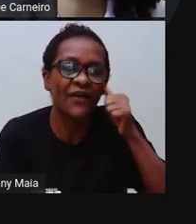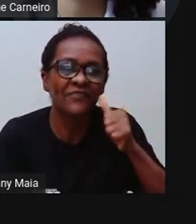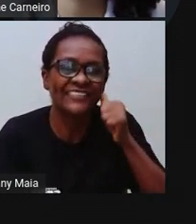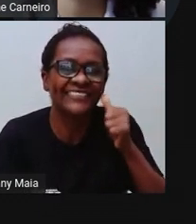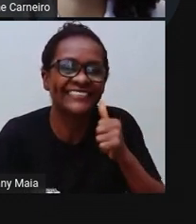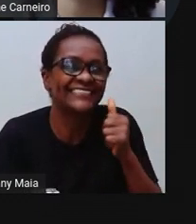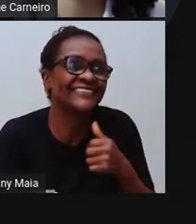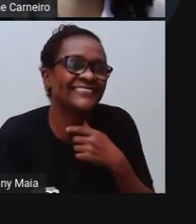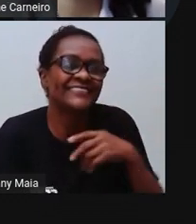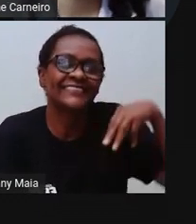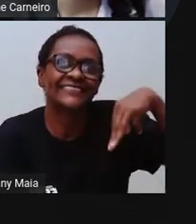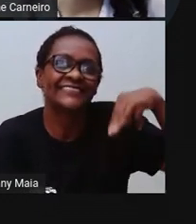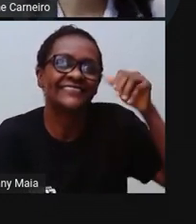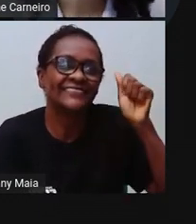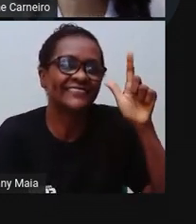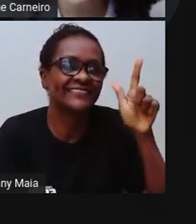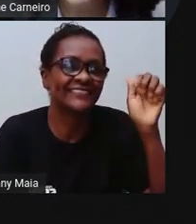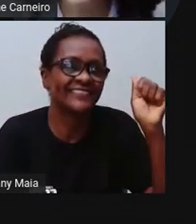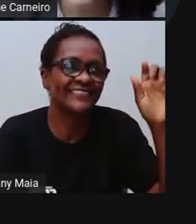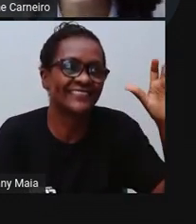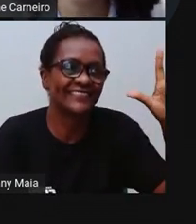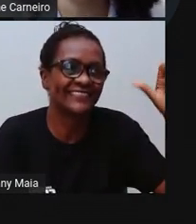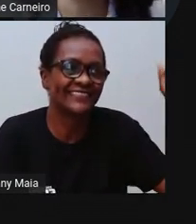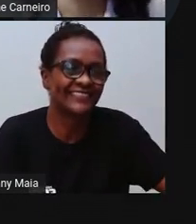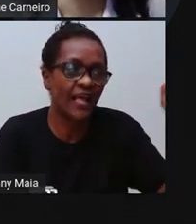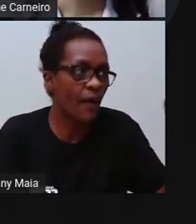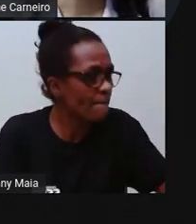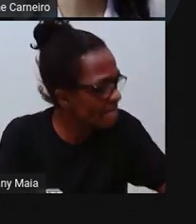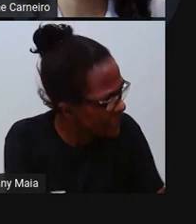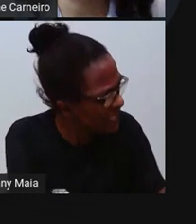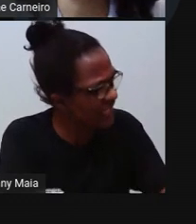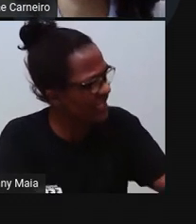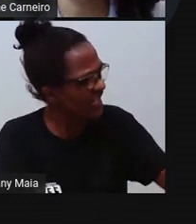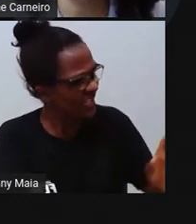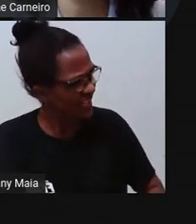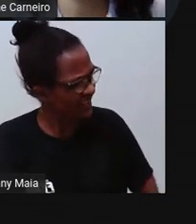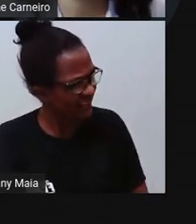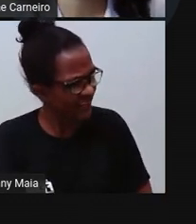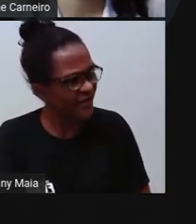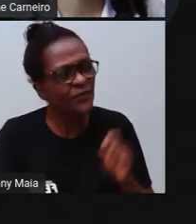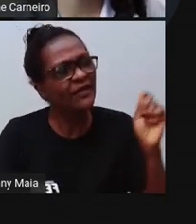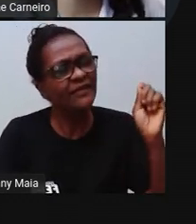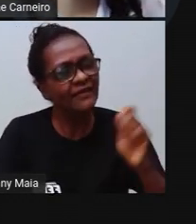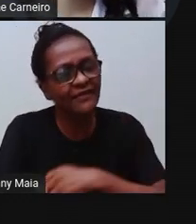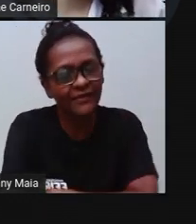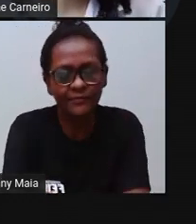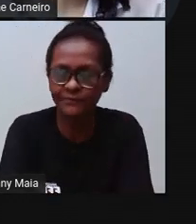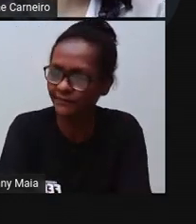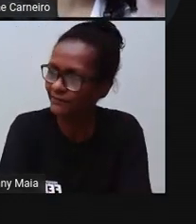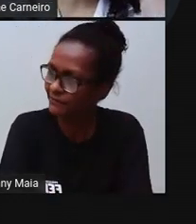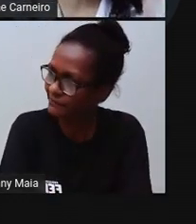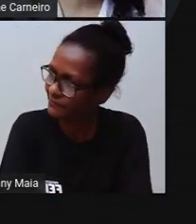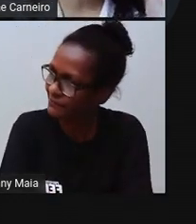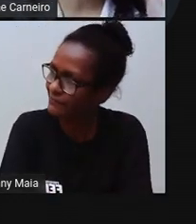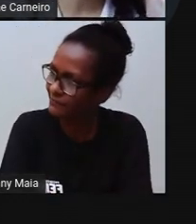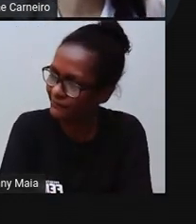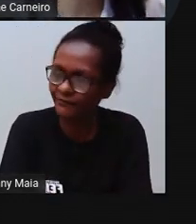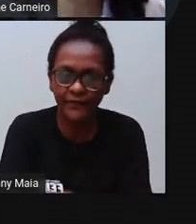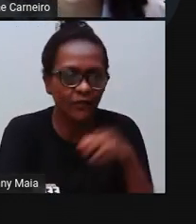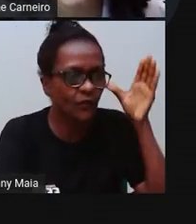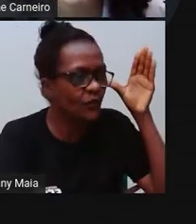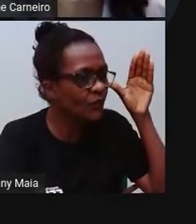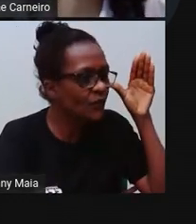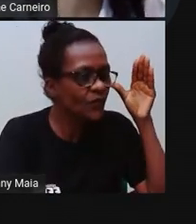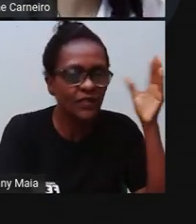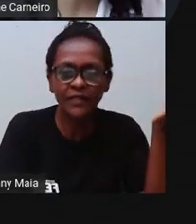gosta de comer bastante. Quieta, Magali! O que é, Franginha? Todo mundo, ó, curioso, querendo